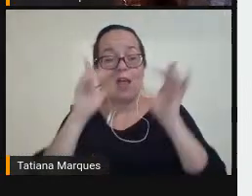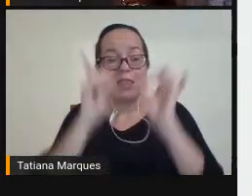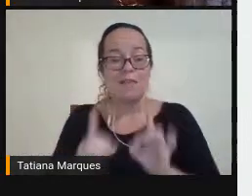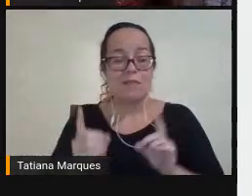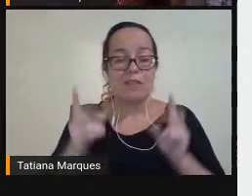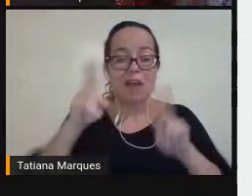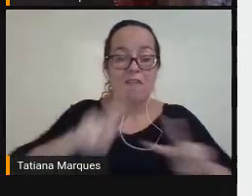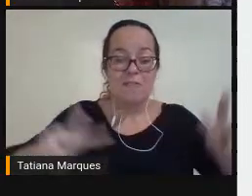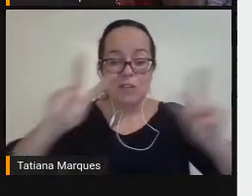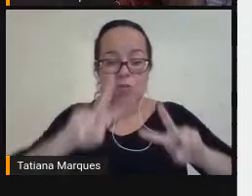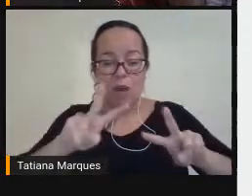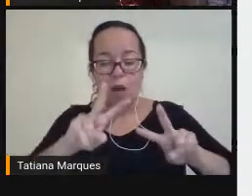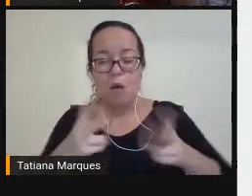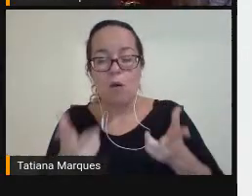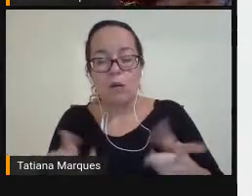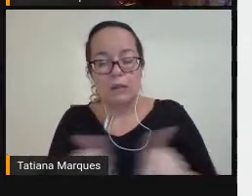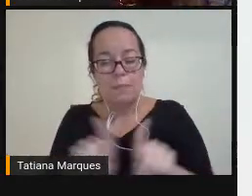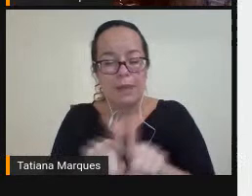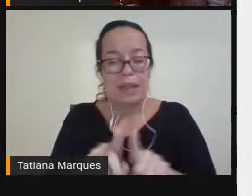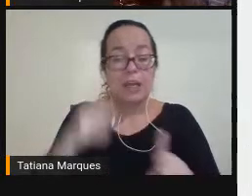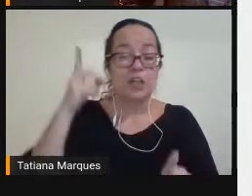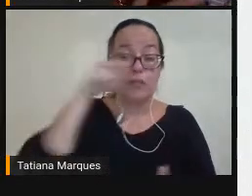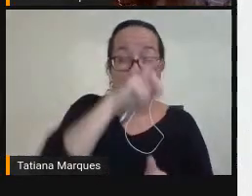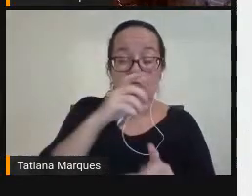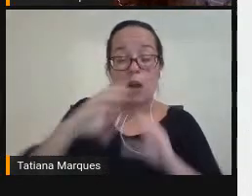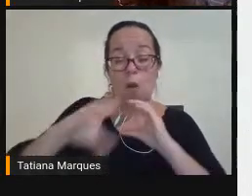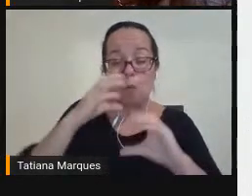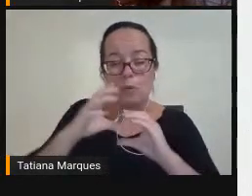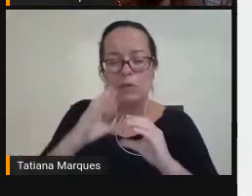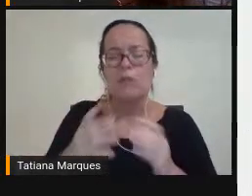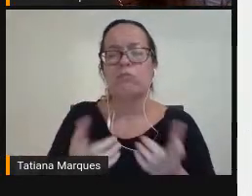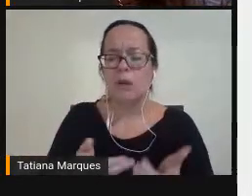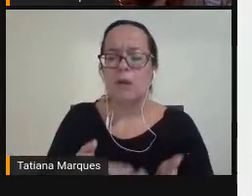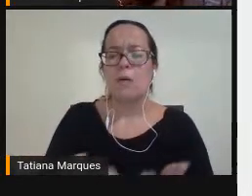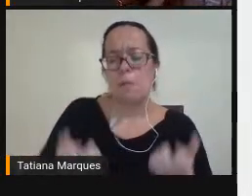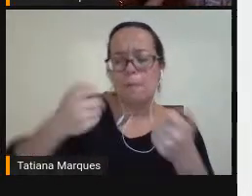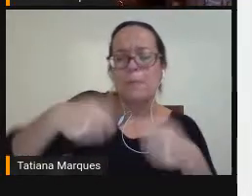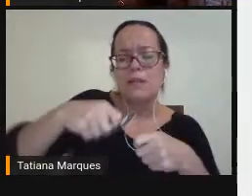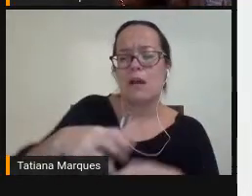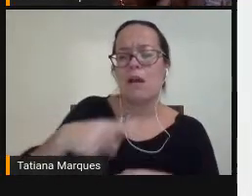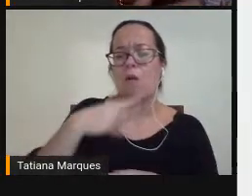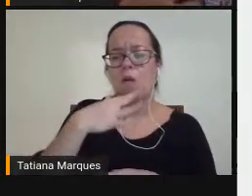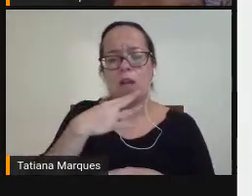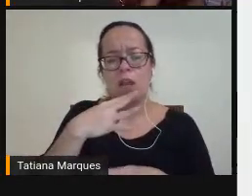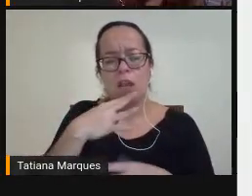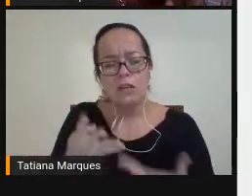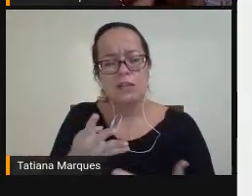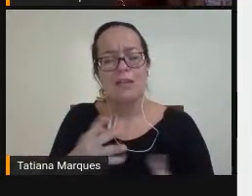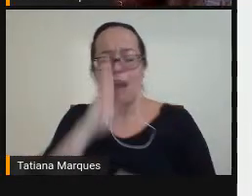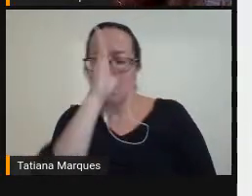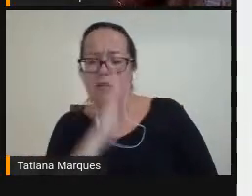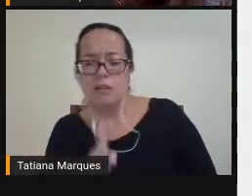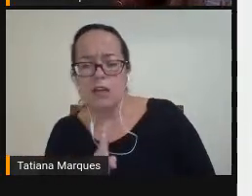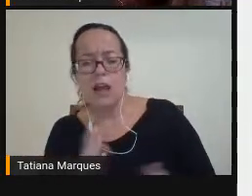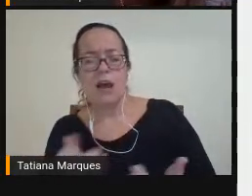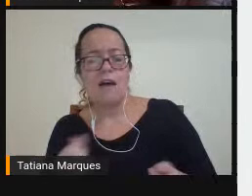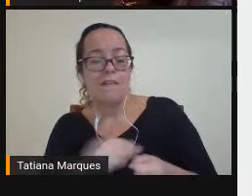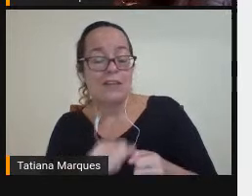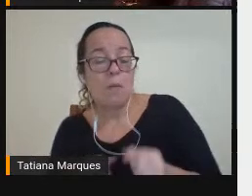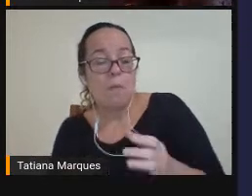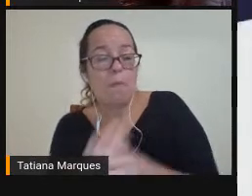Comunicação Tem sido fantástico Então vale a pena A gente conhecer Se cadastrar Totalmente gratuita Para poder fazer Essa produção